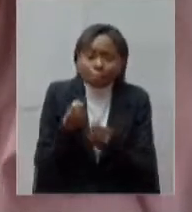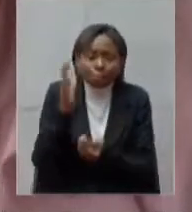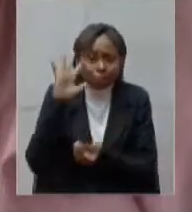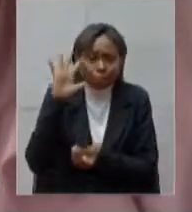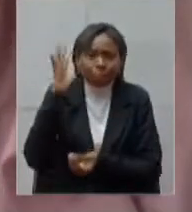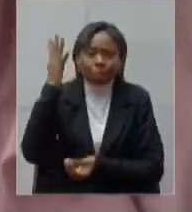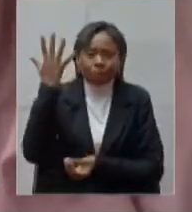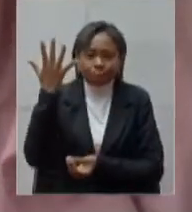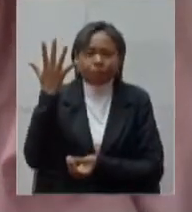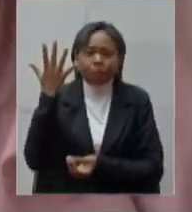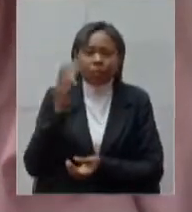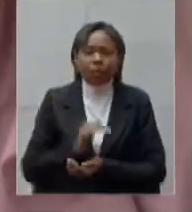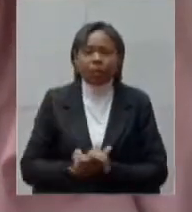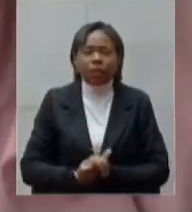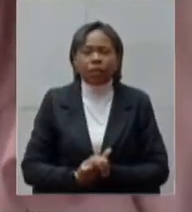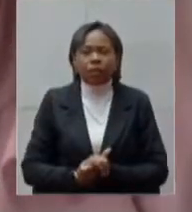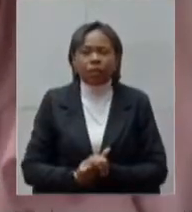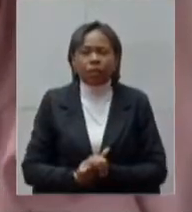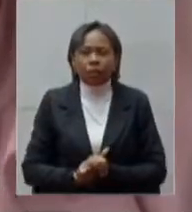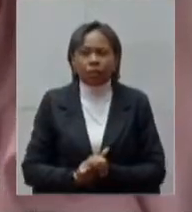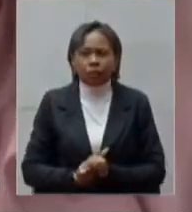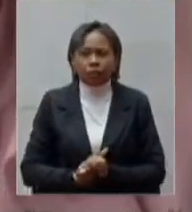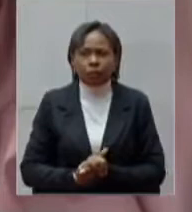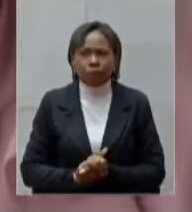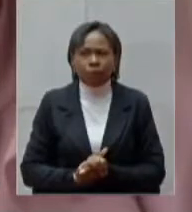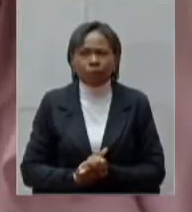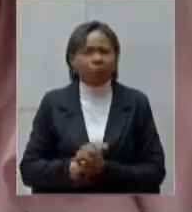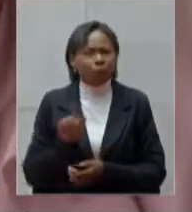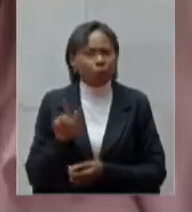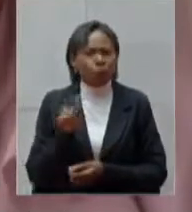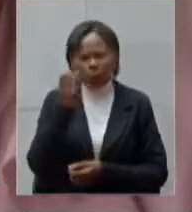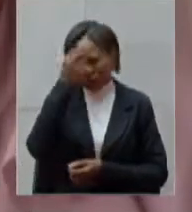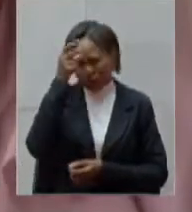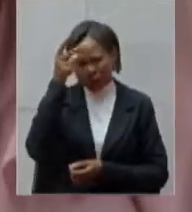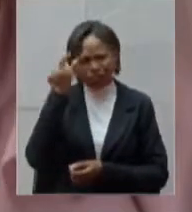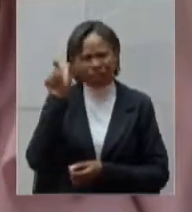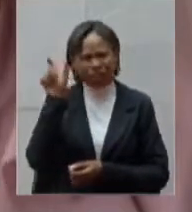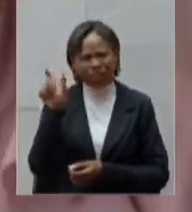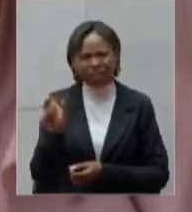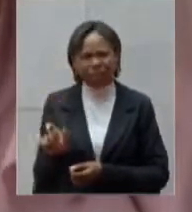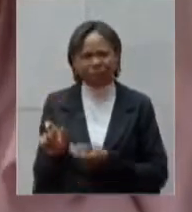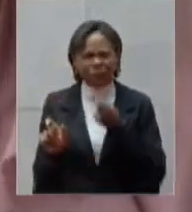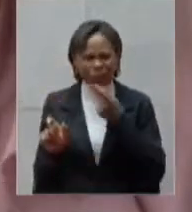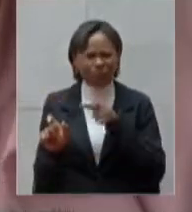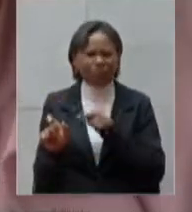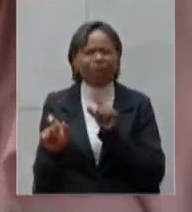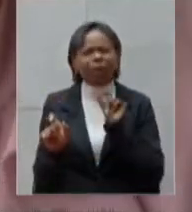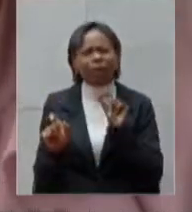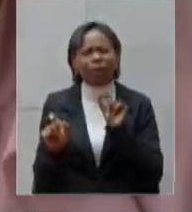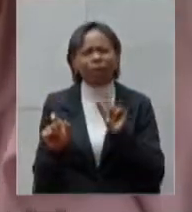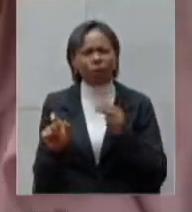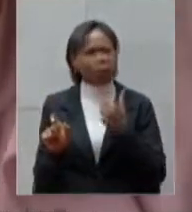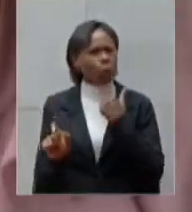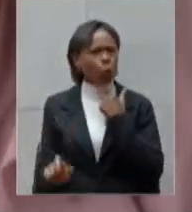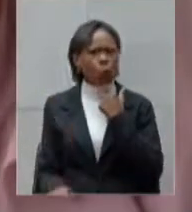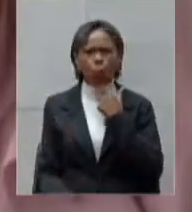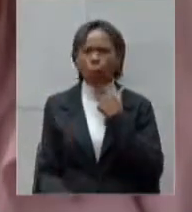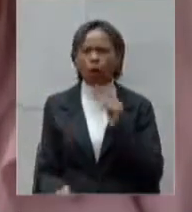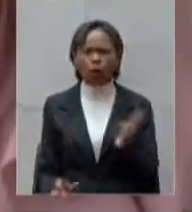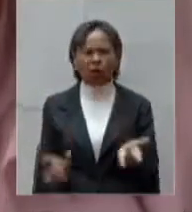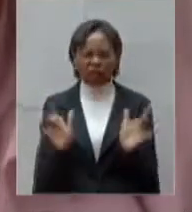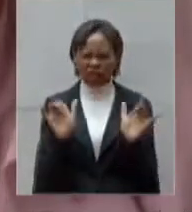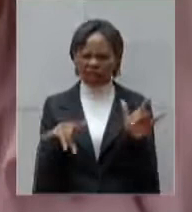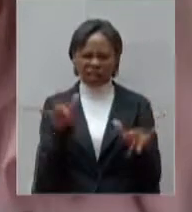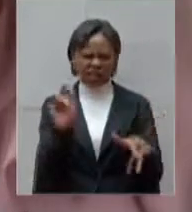o prefeito greco quando ele fala que nós não podemos admitir que pacientes morram